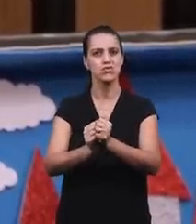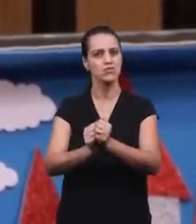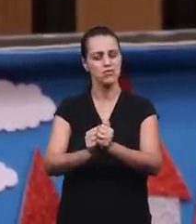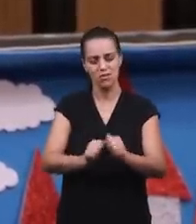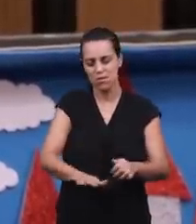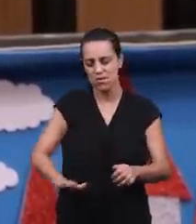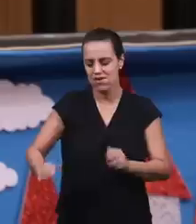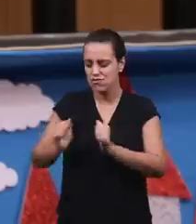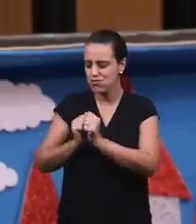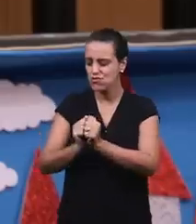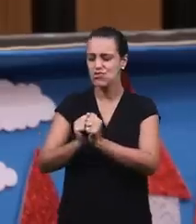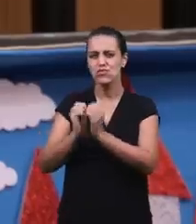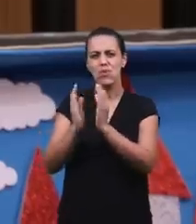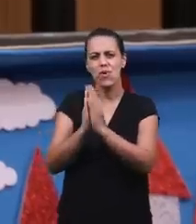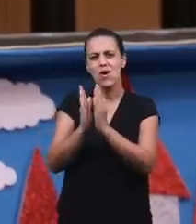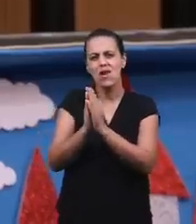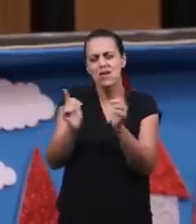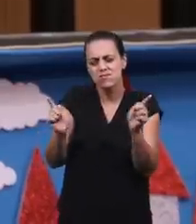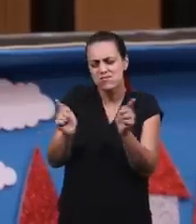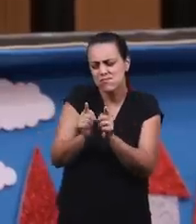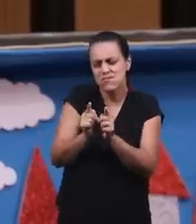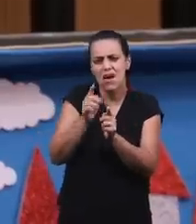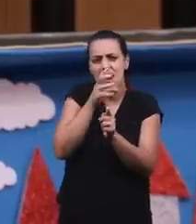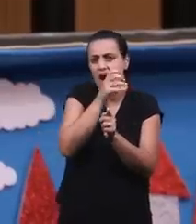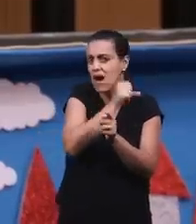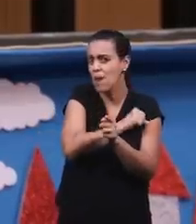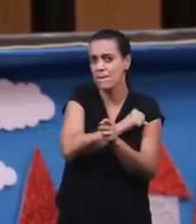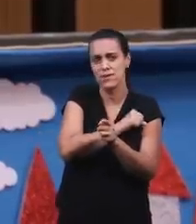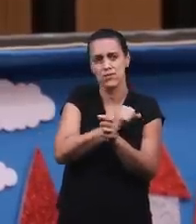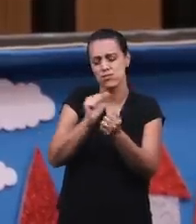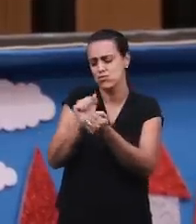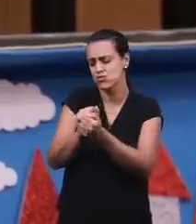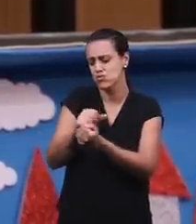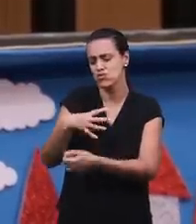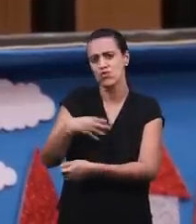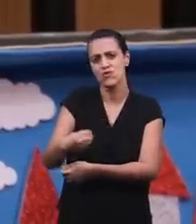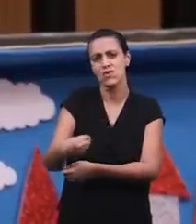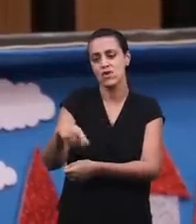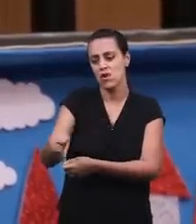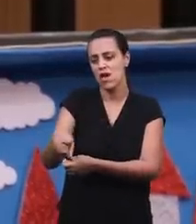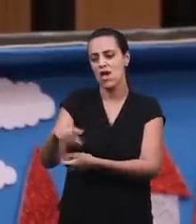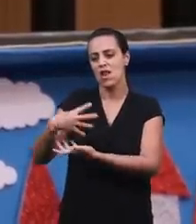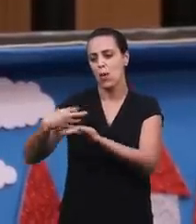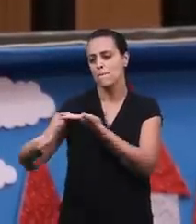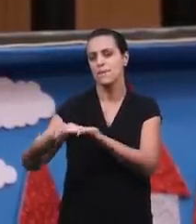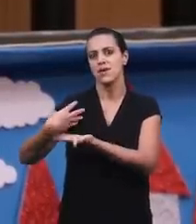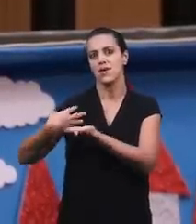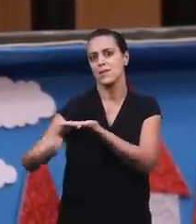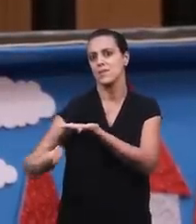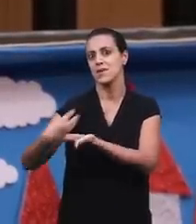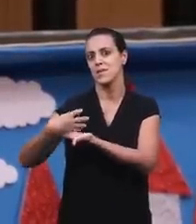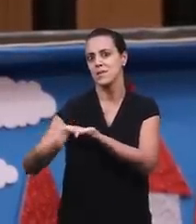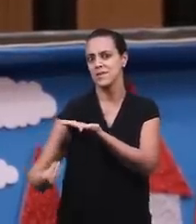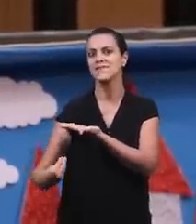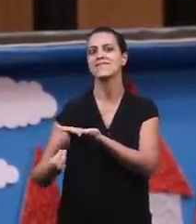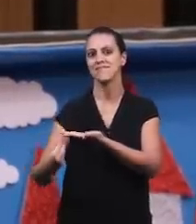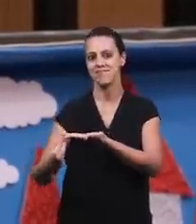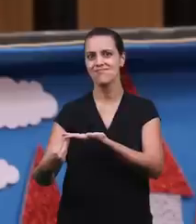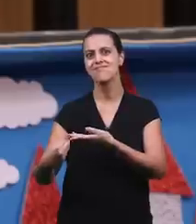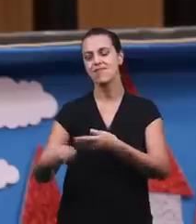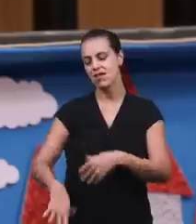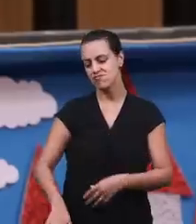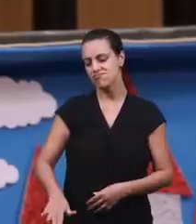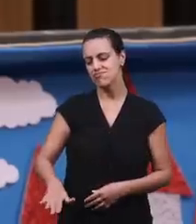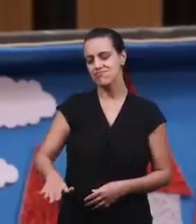deles Orar com orações pequenas, curtas Para que eles possam tentar repetir aquela oração E à medida